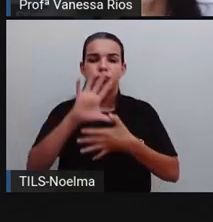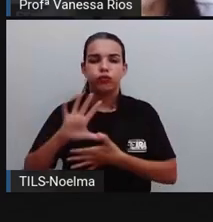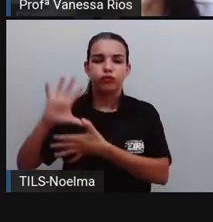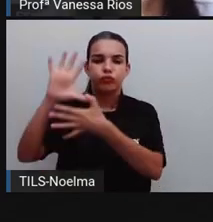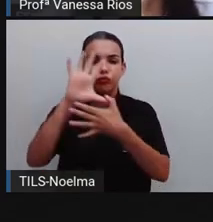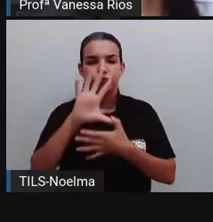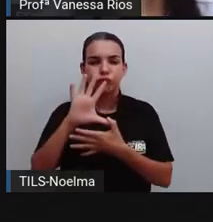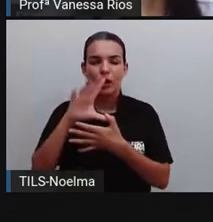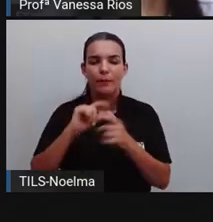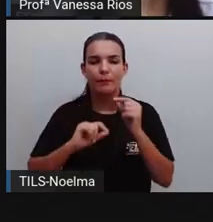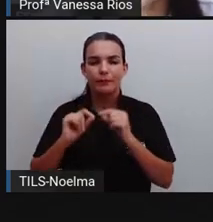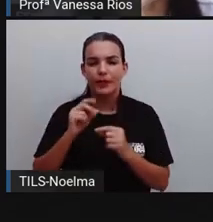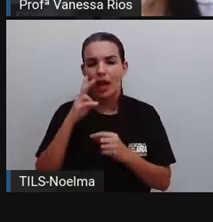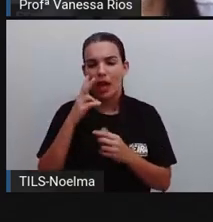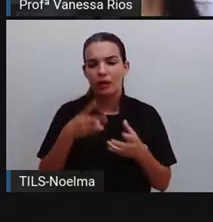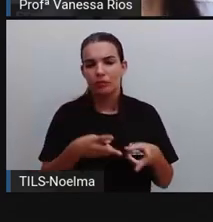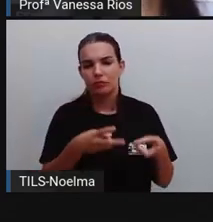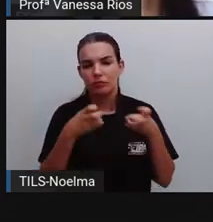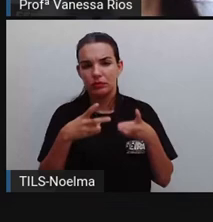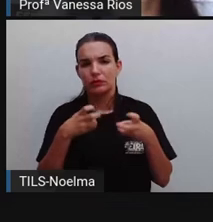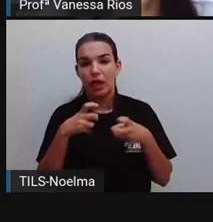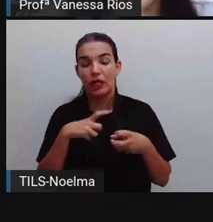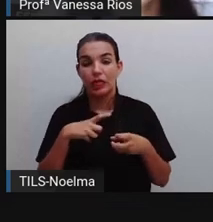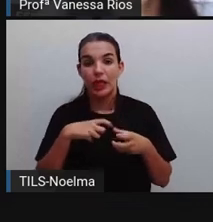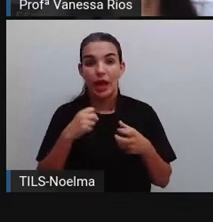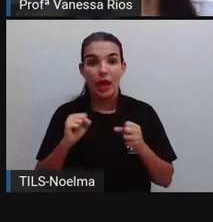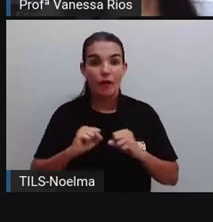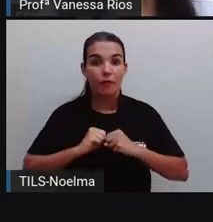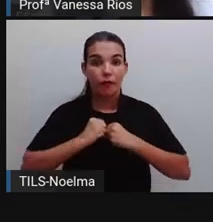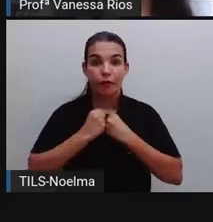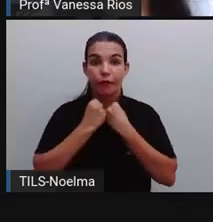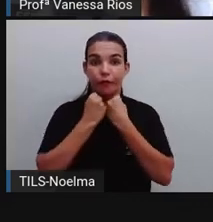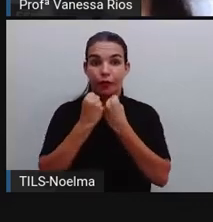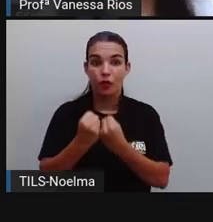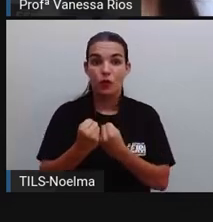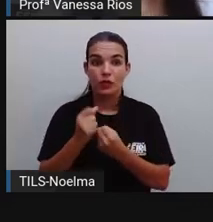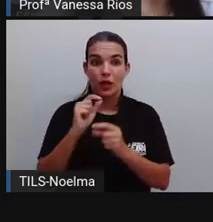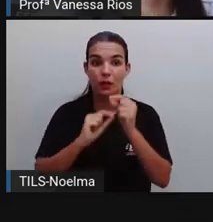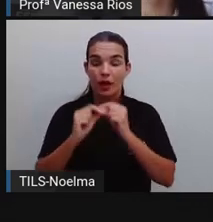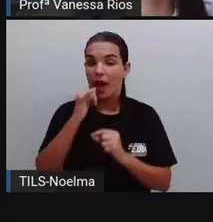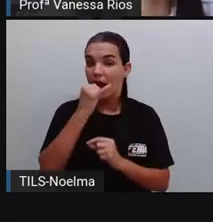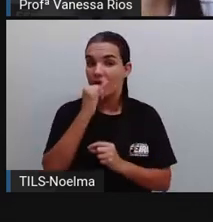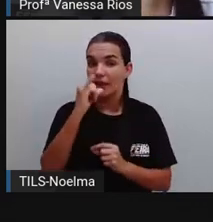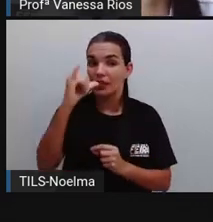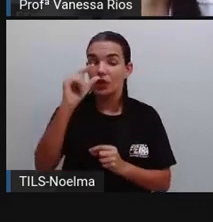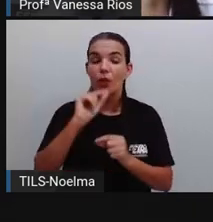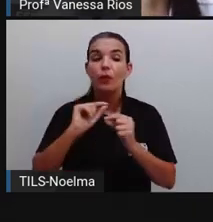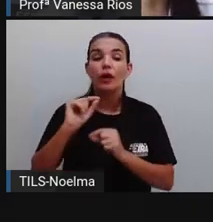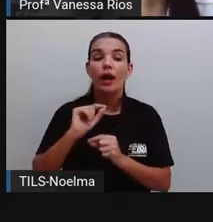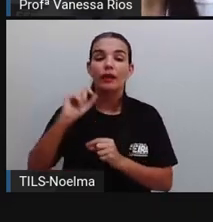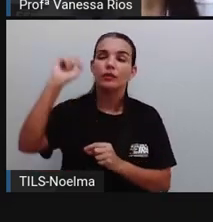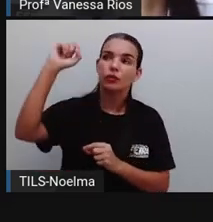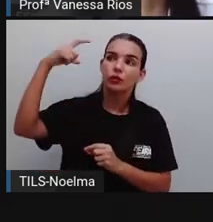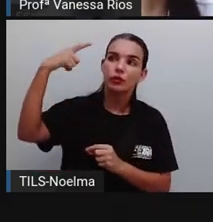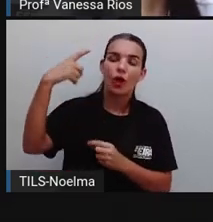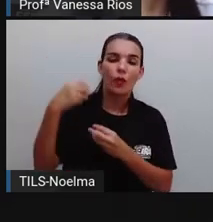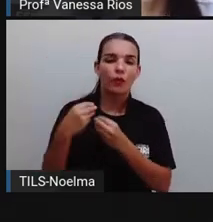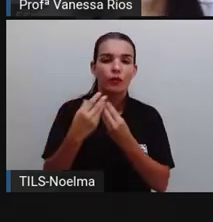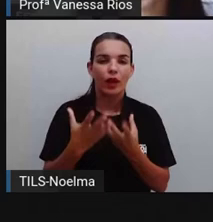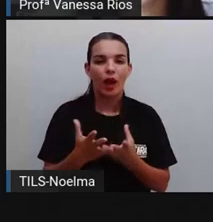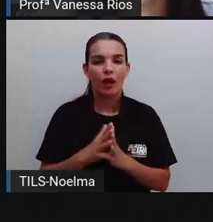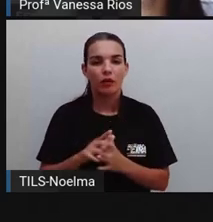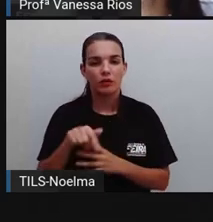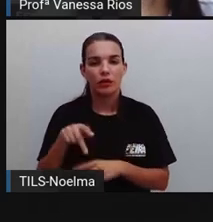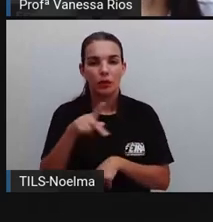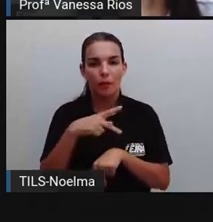observar o potencial de geração, né? De energia elétrica a partir da energia solar em